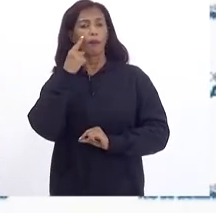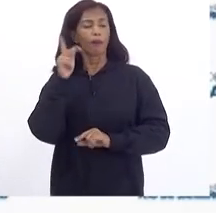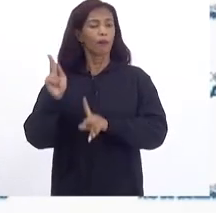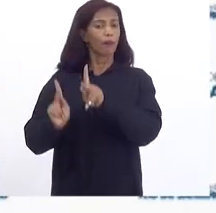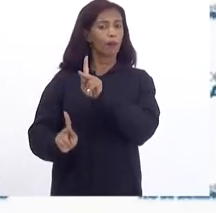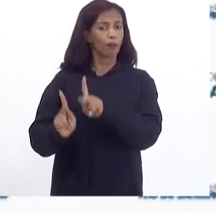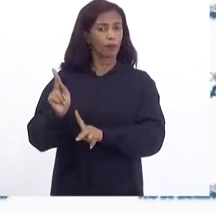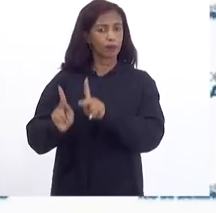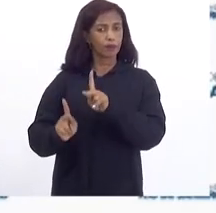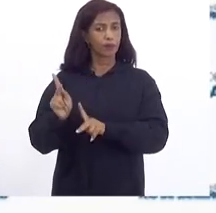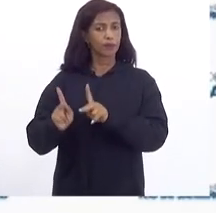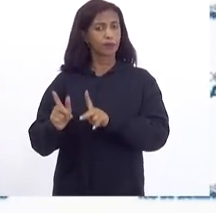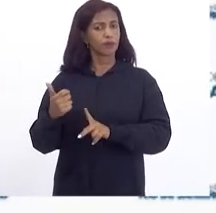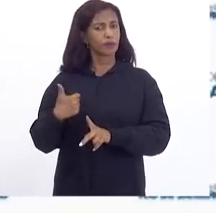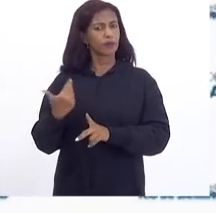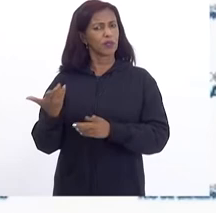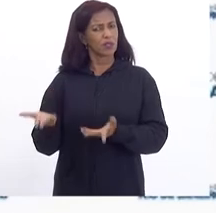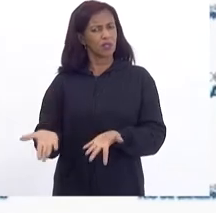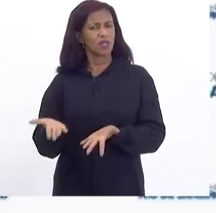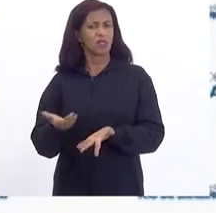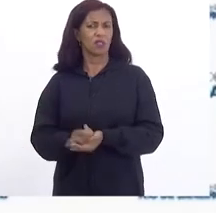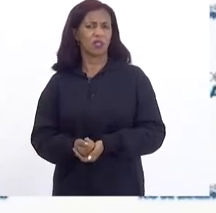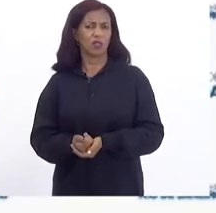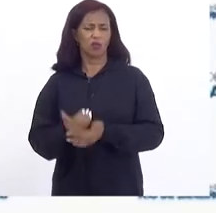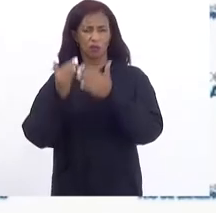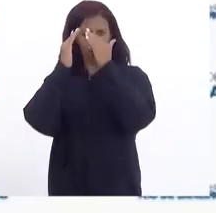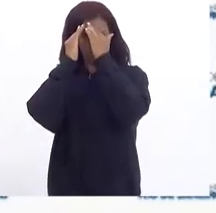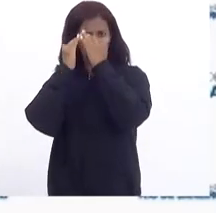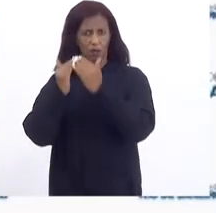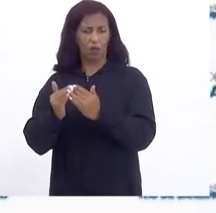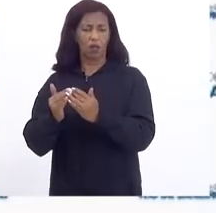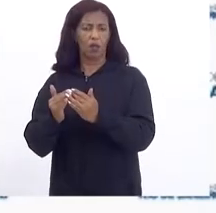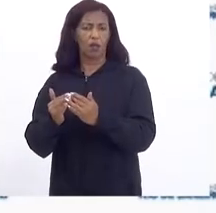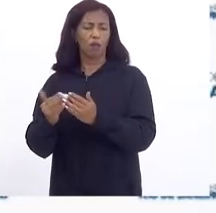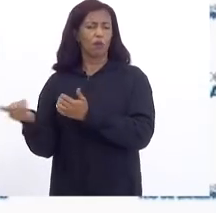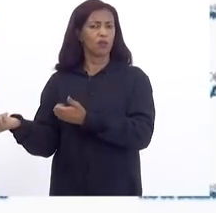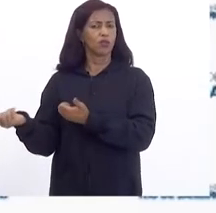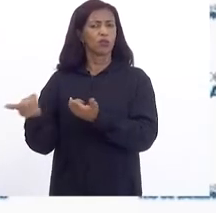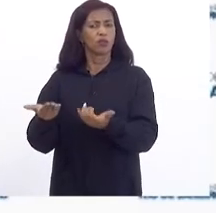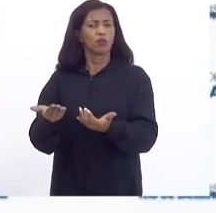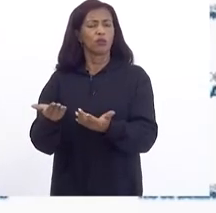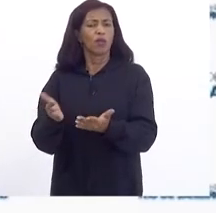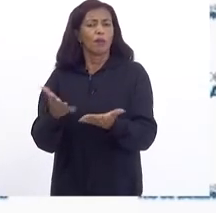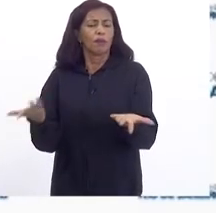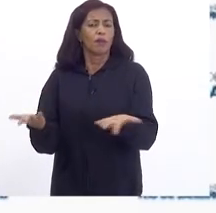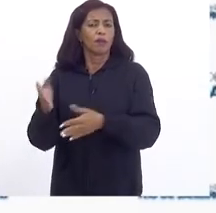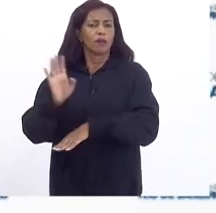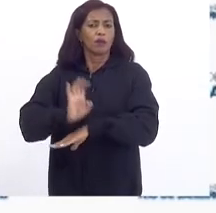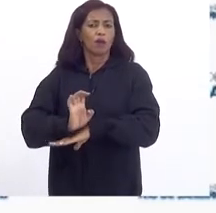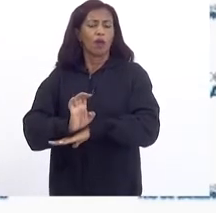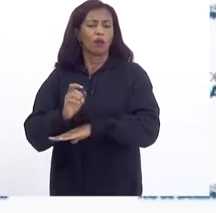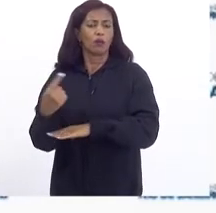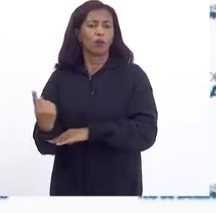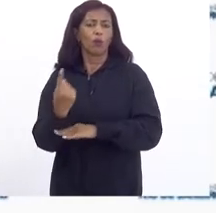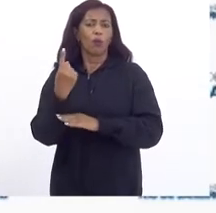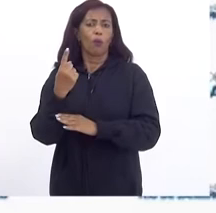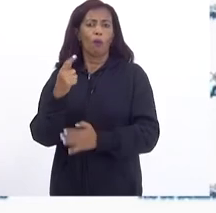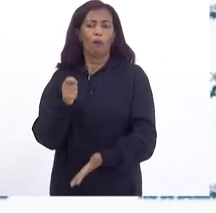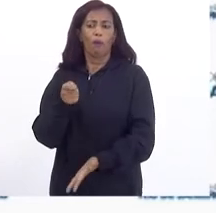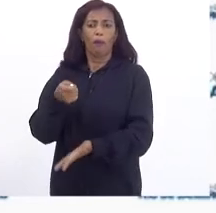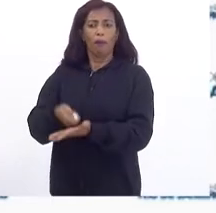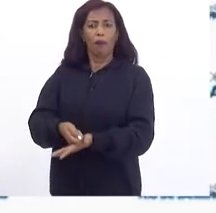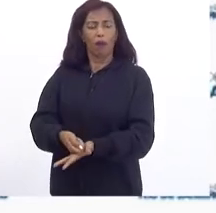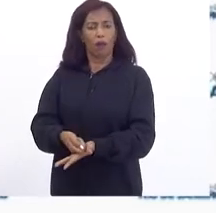população Seja desonerada Mas que isso Não traga Apenas o Estado Como o único Pagador